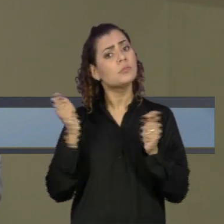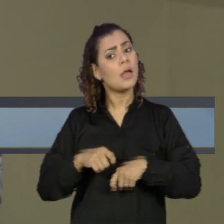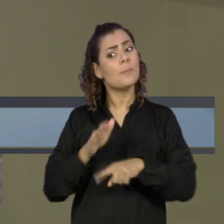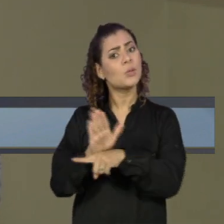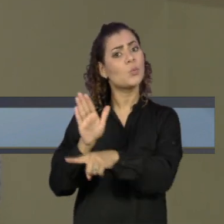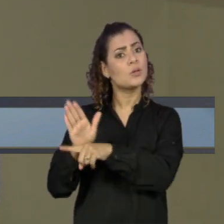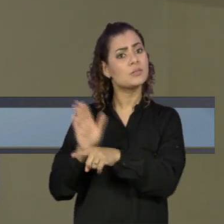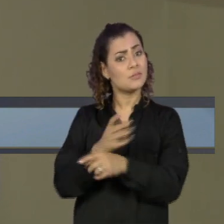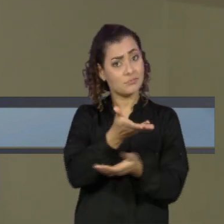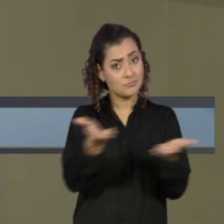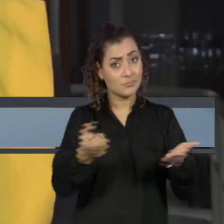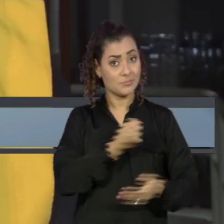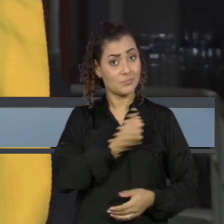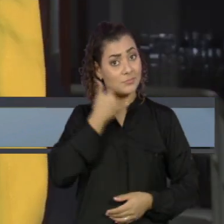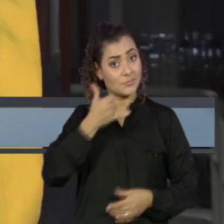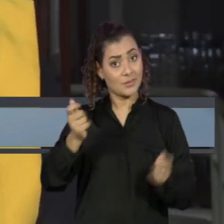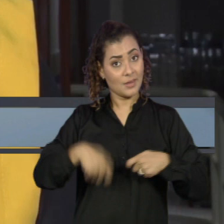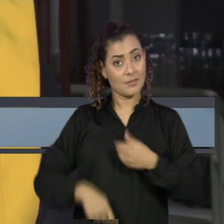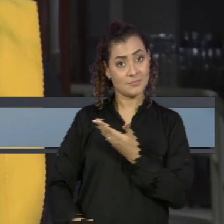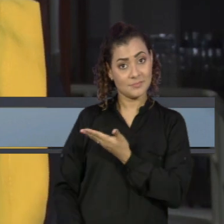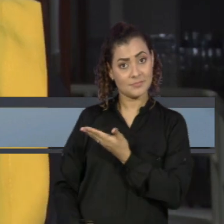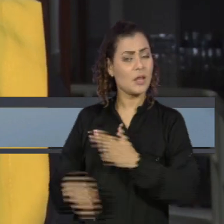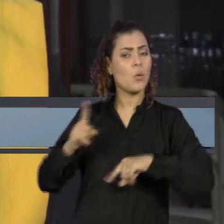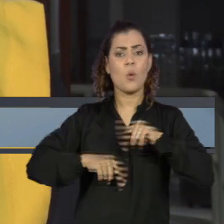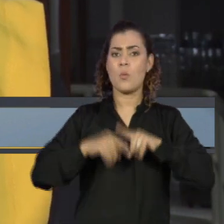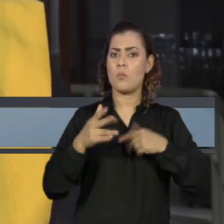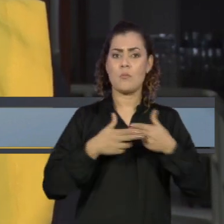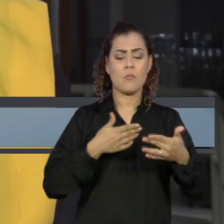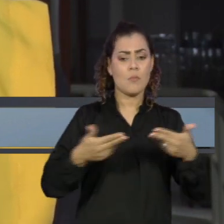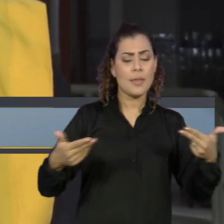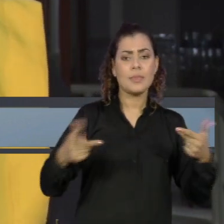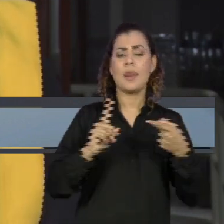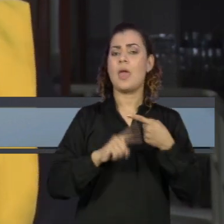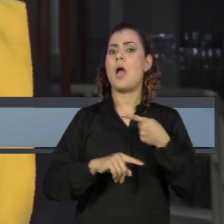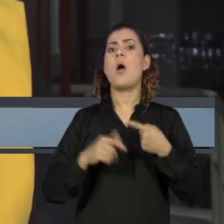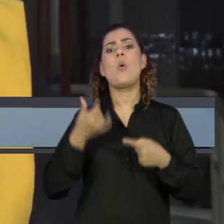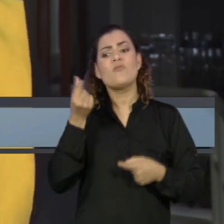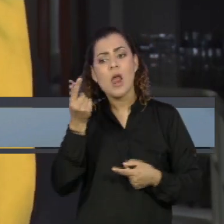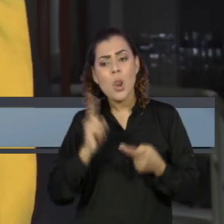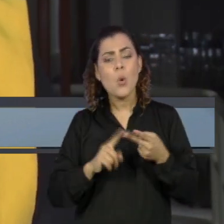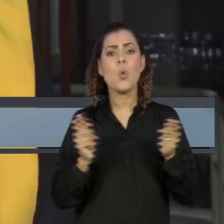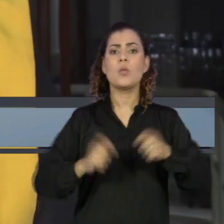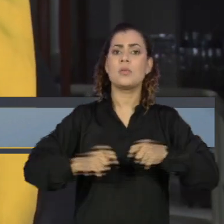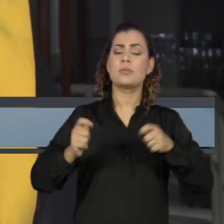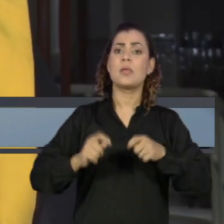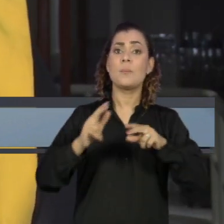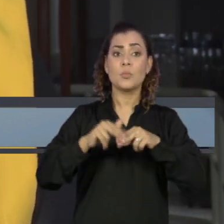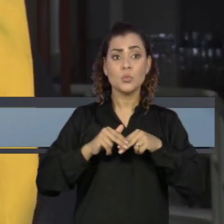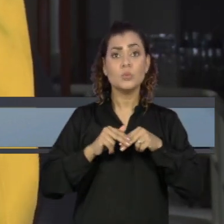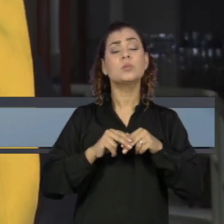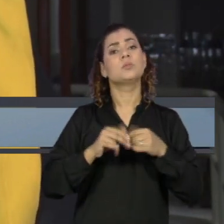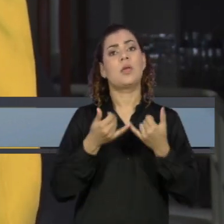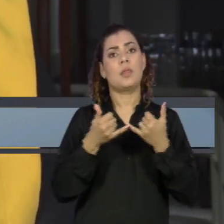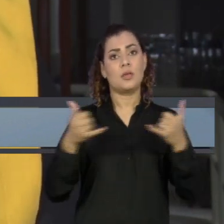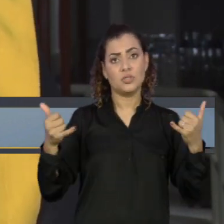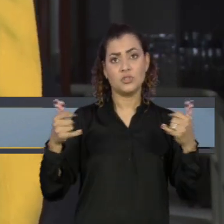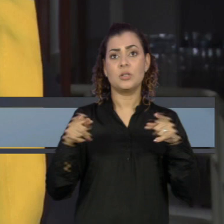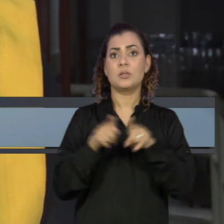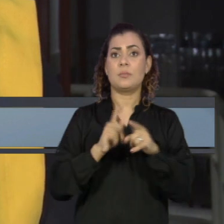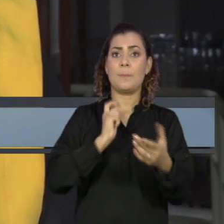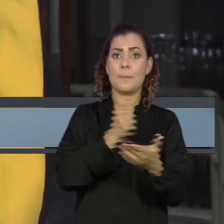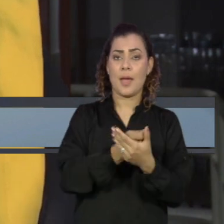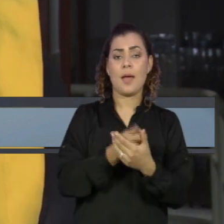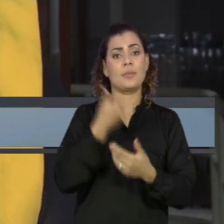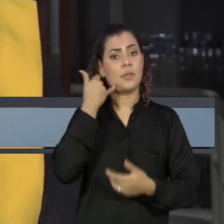campanha Criança Nota 10. Doações de qualquer valor em todo Maranhão, por meio das contas de energia, contas de